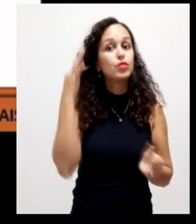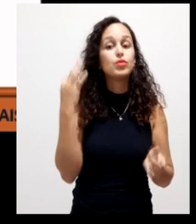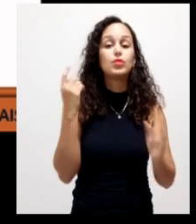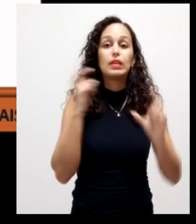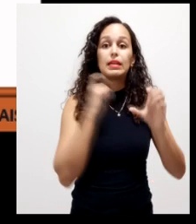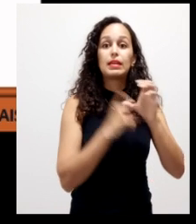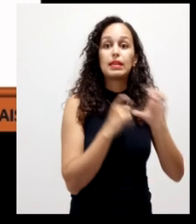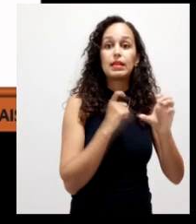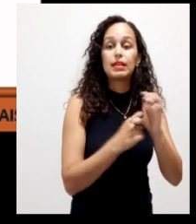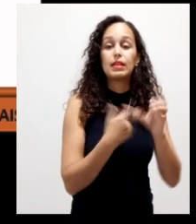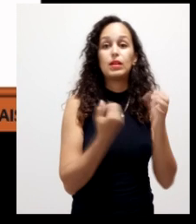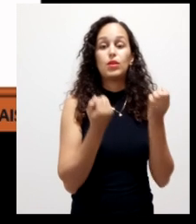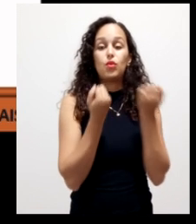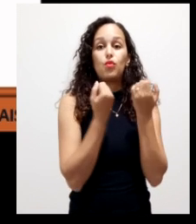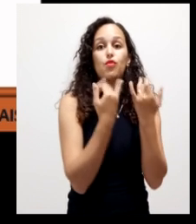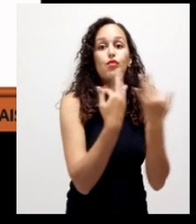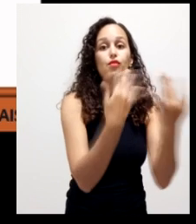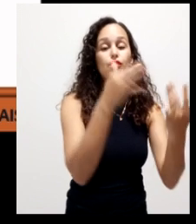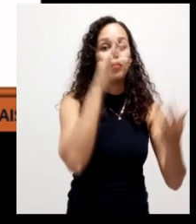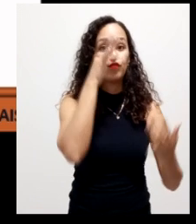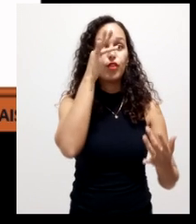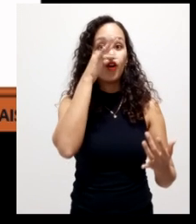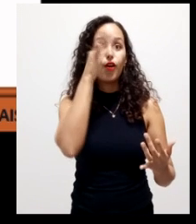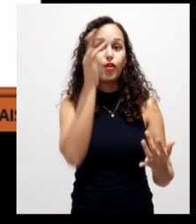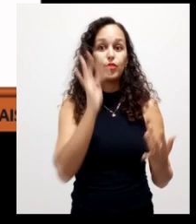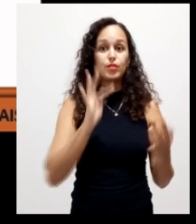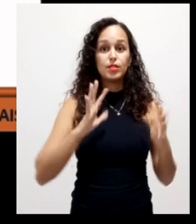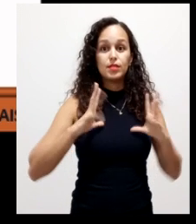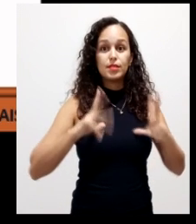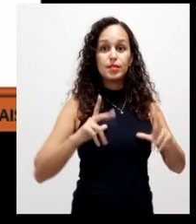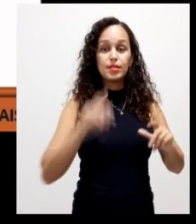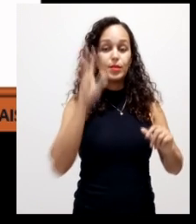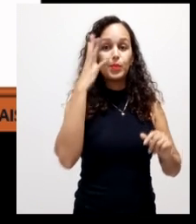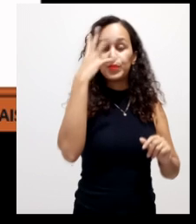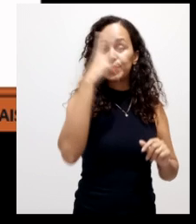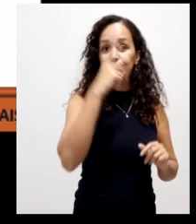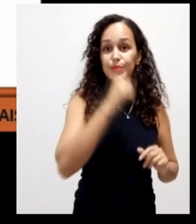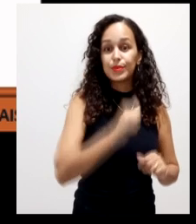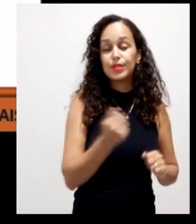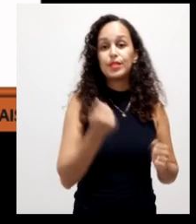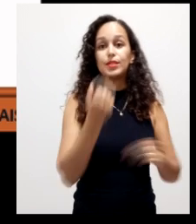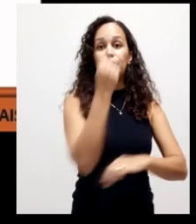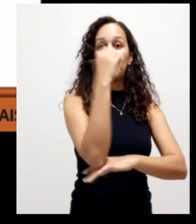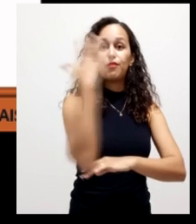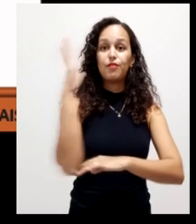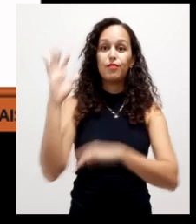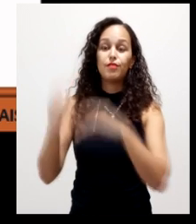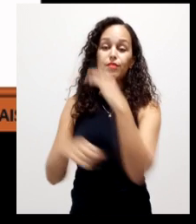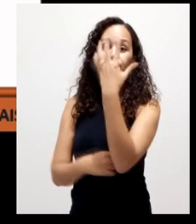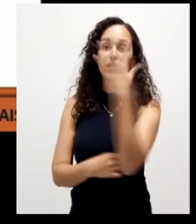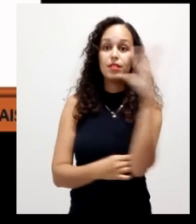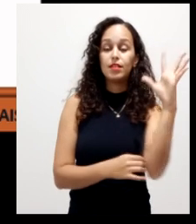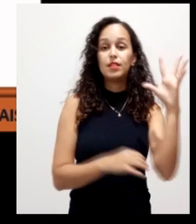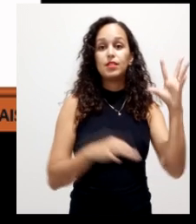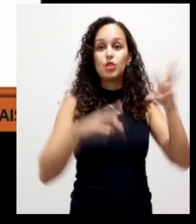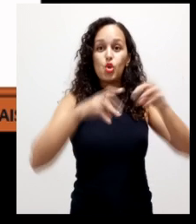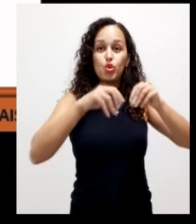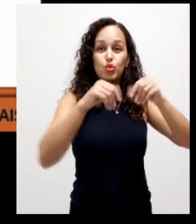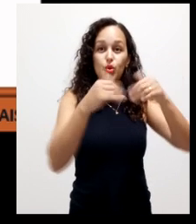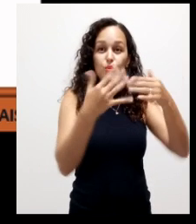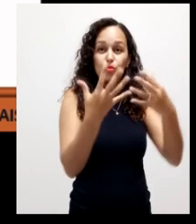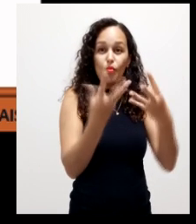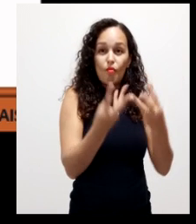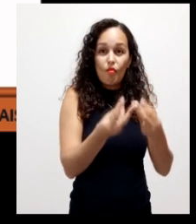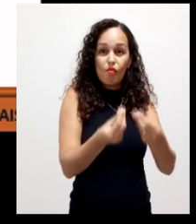produção de grãos jardinagem em projetos paisagísticos reflorestamento na produção de mudas na recuperação de solos